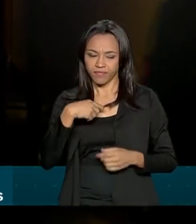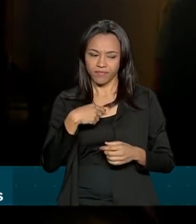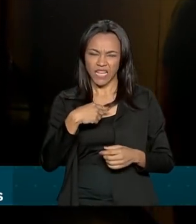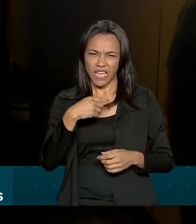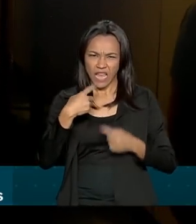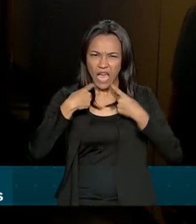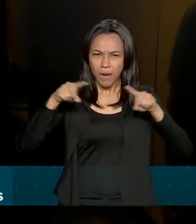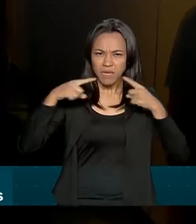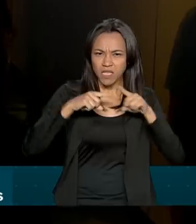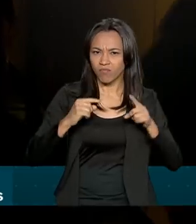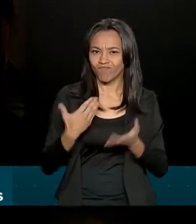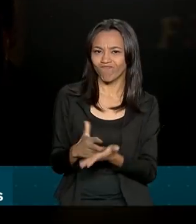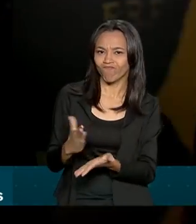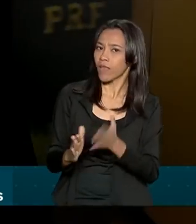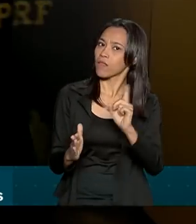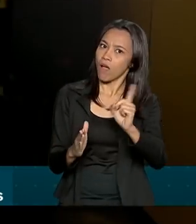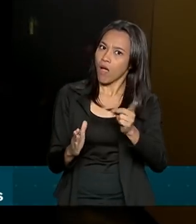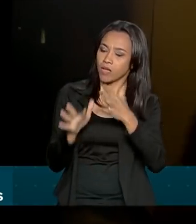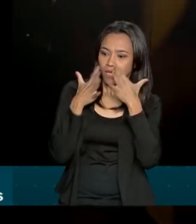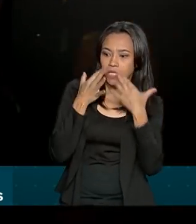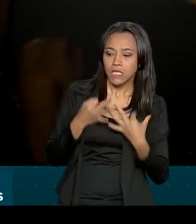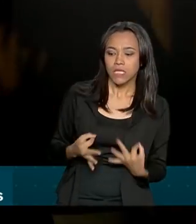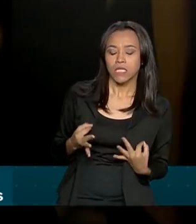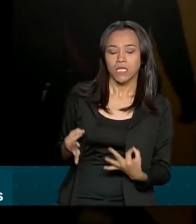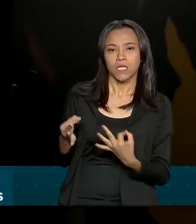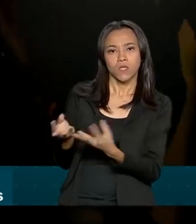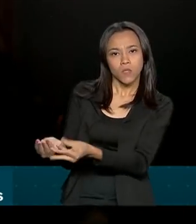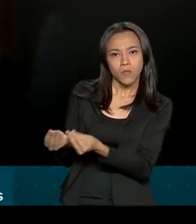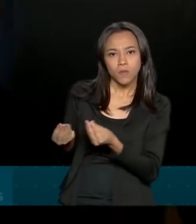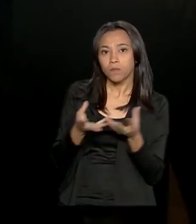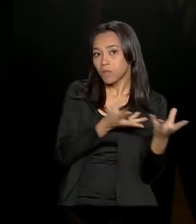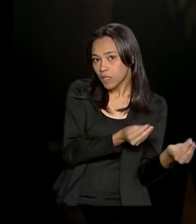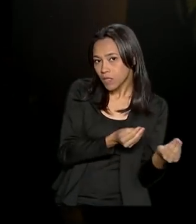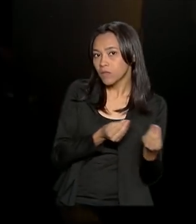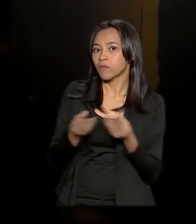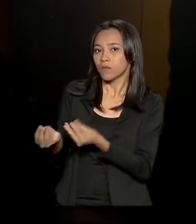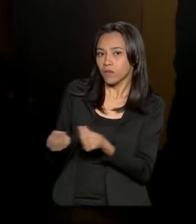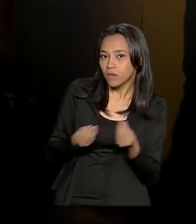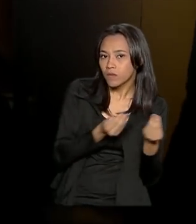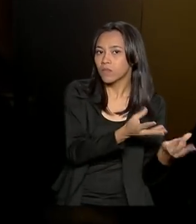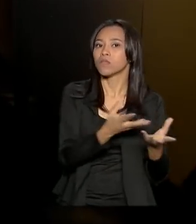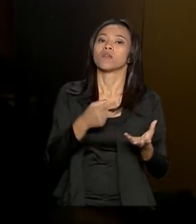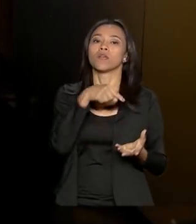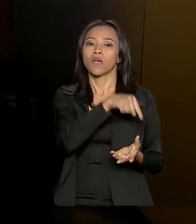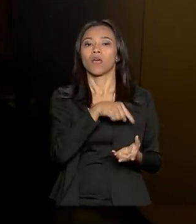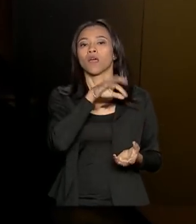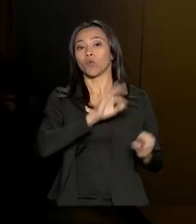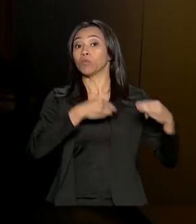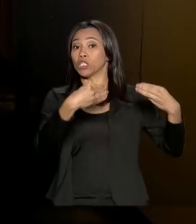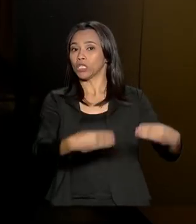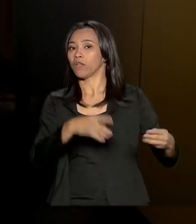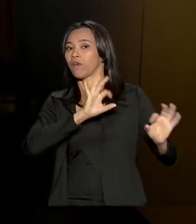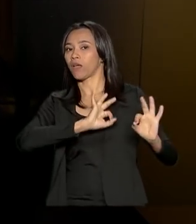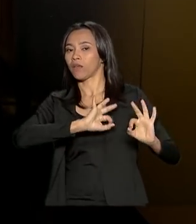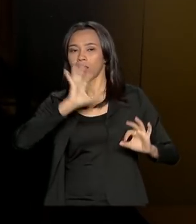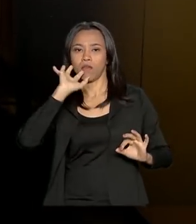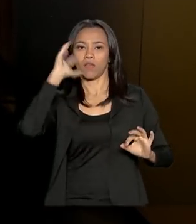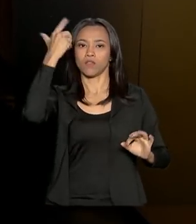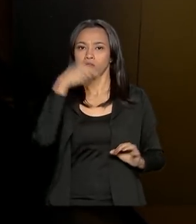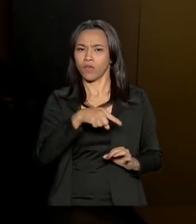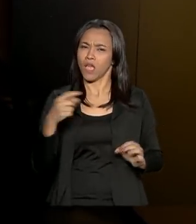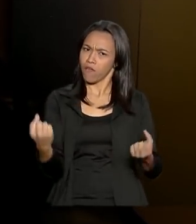Todas as denúncias, elas recebem o encaminhamento e depois tem o acompanhamento do Ministério. É um instrumento forte que precisa ser